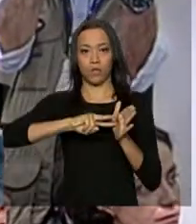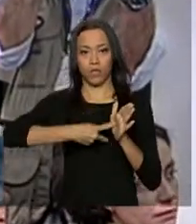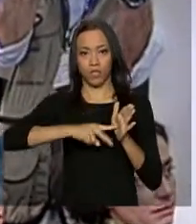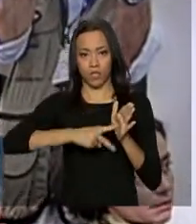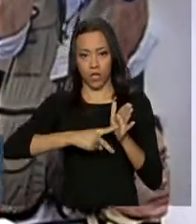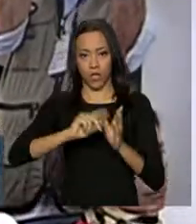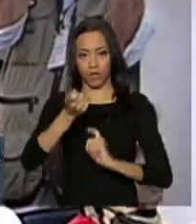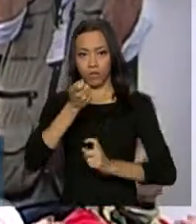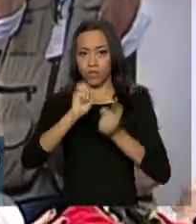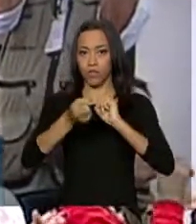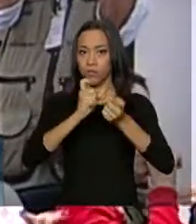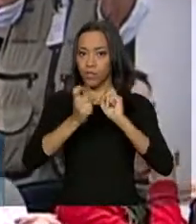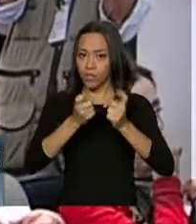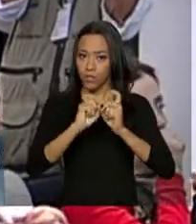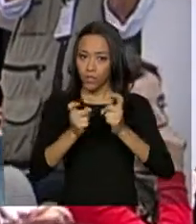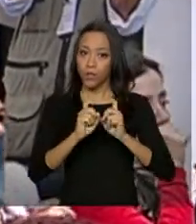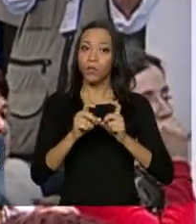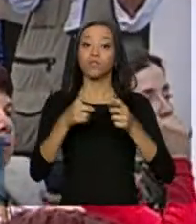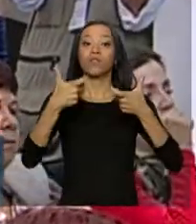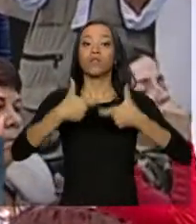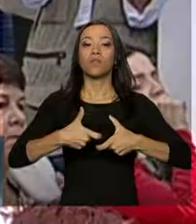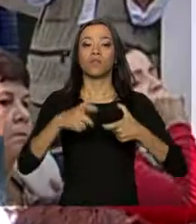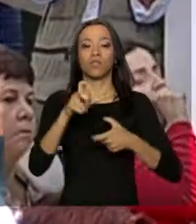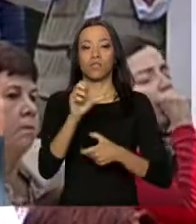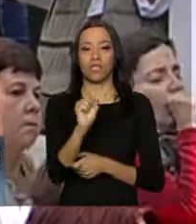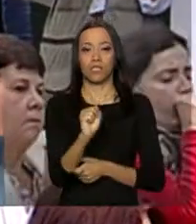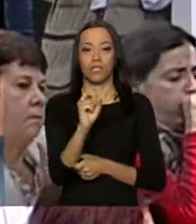Administradores de Santos, São Paulo.